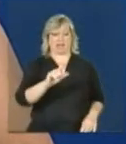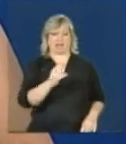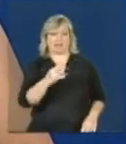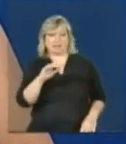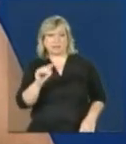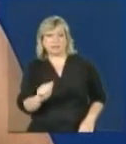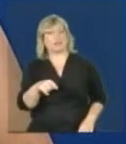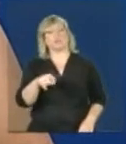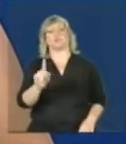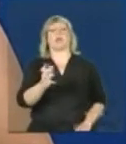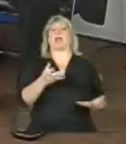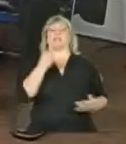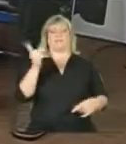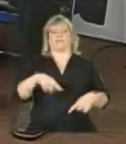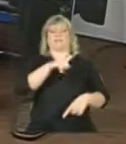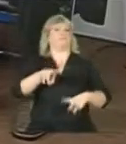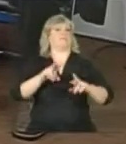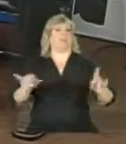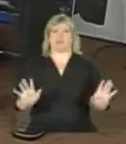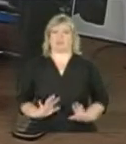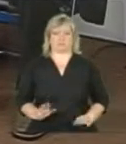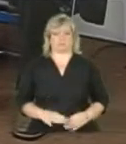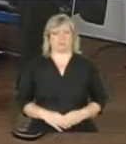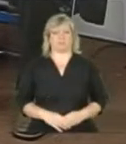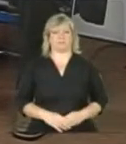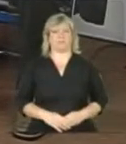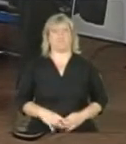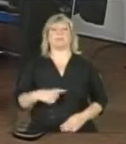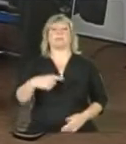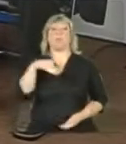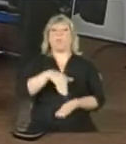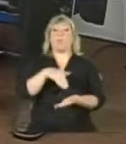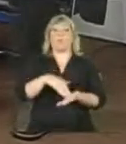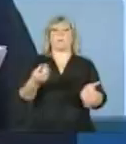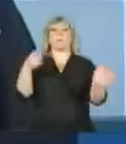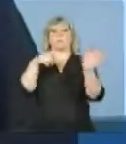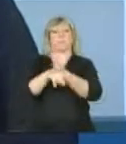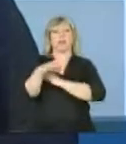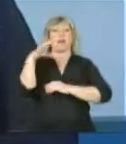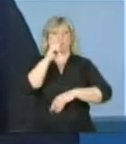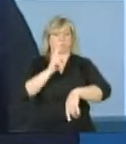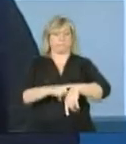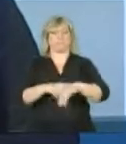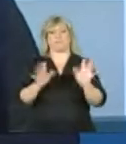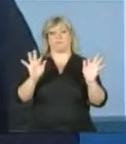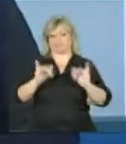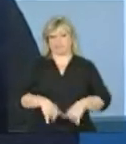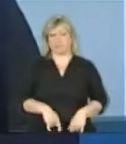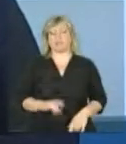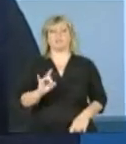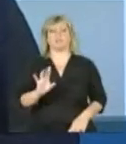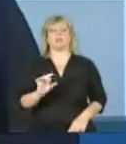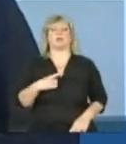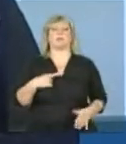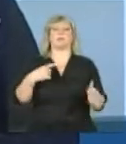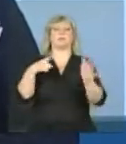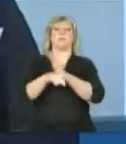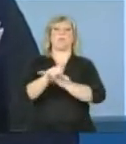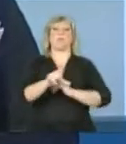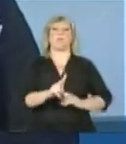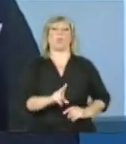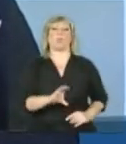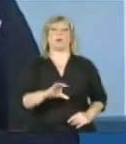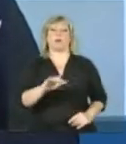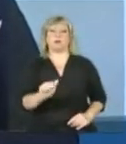base nacional. Só uma última pergunta, então, rapidinha, porque nosso tempo já está no final. A Lúcia